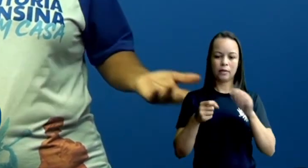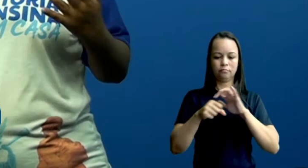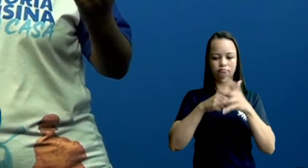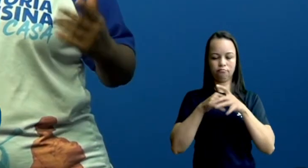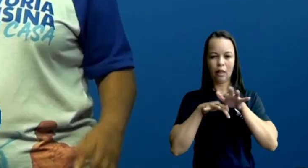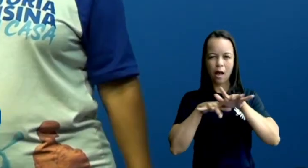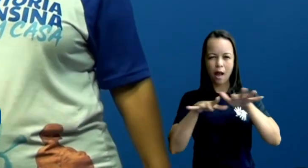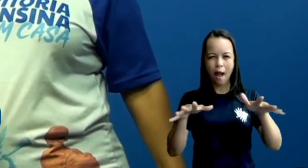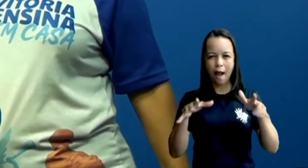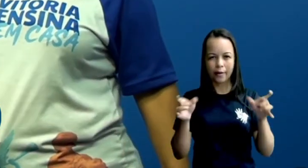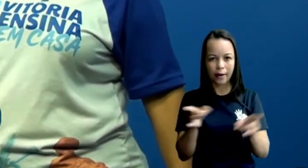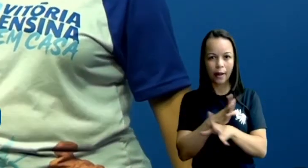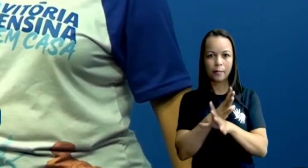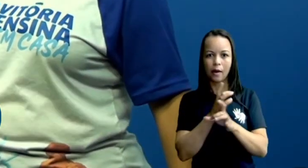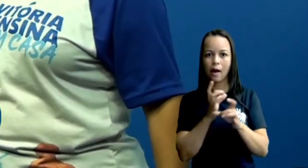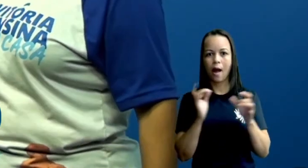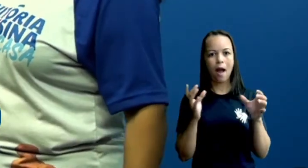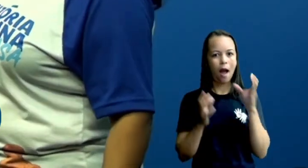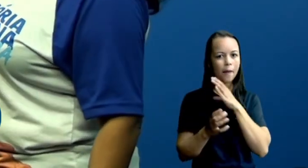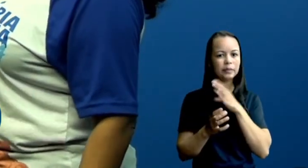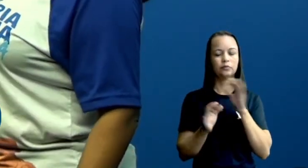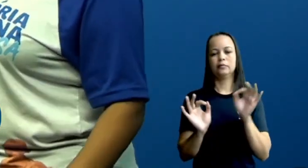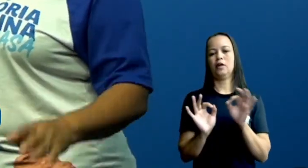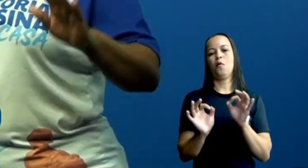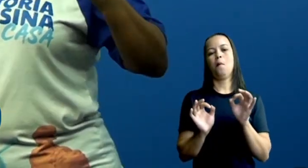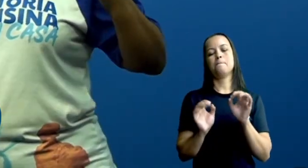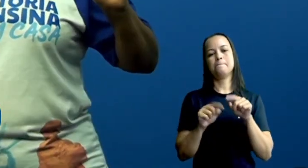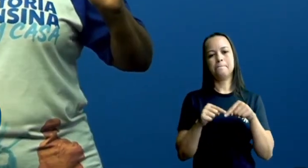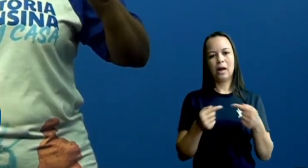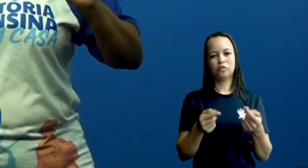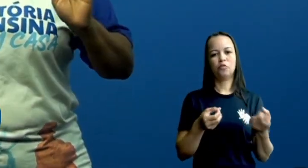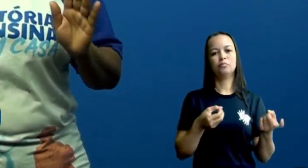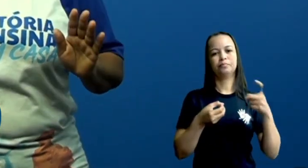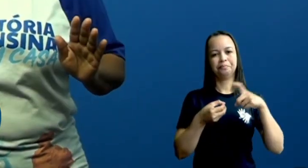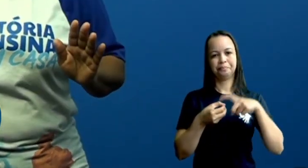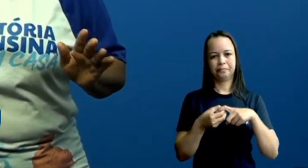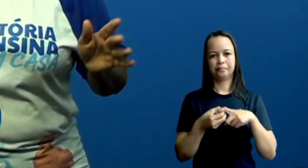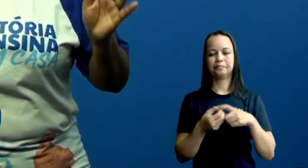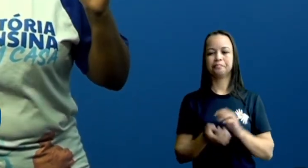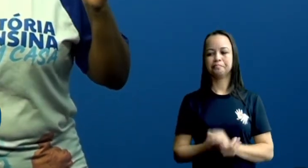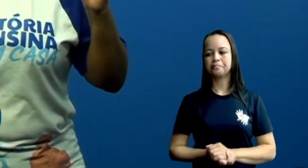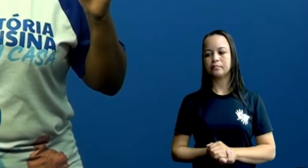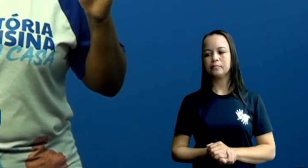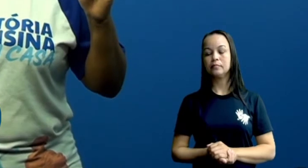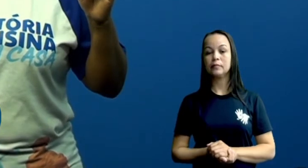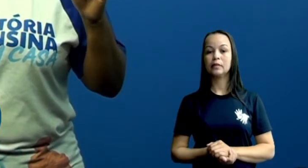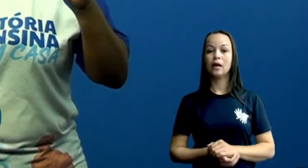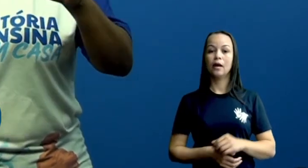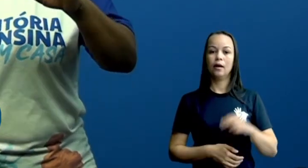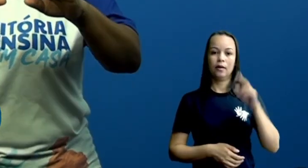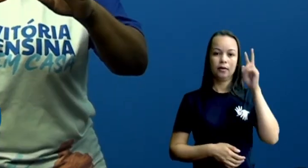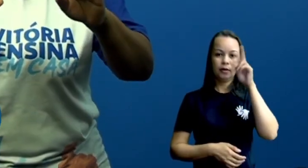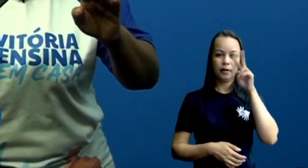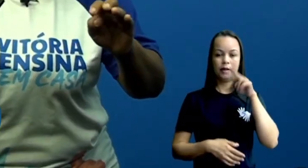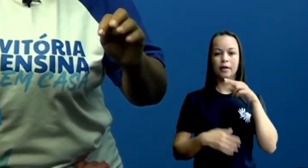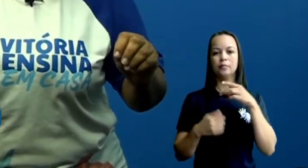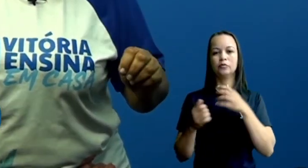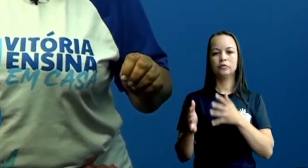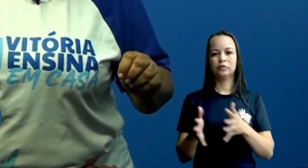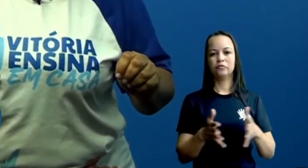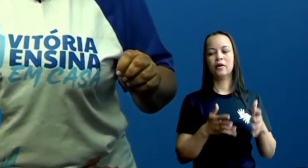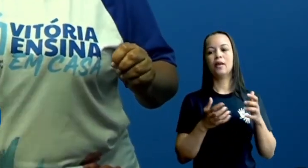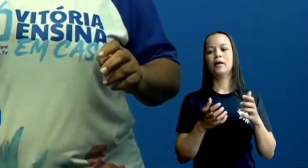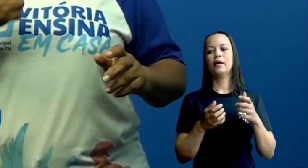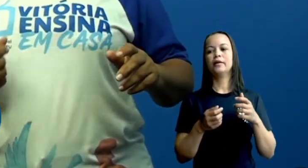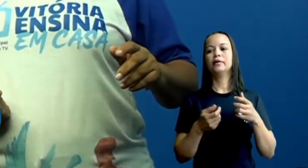poder voltar. Que saudade de vocês. Vamos lá. Aí agora, lembra que eu falei que a nossa leitura de leite era quase